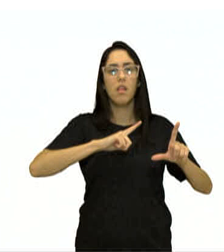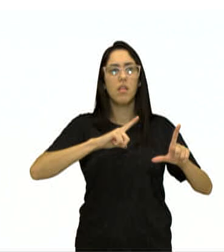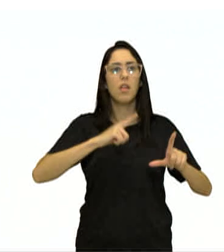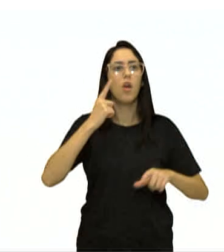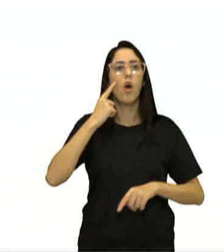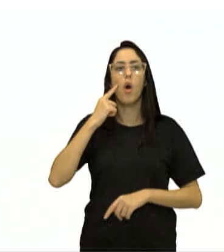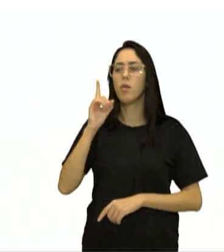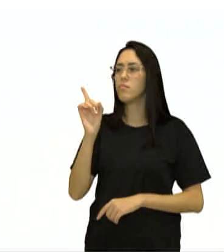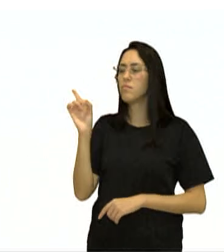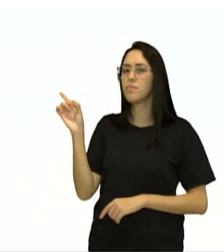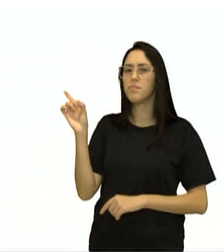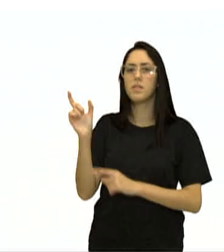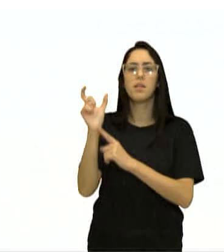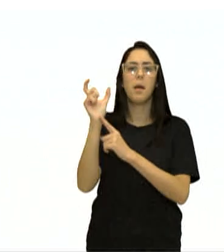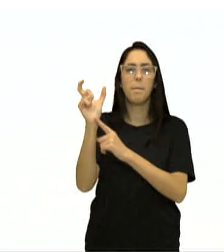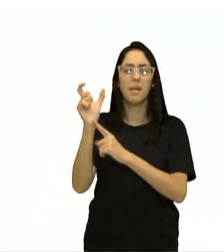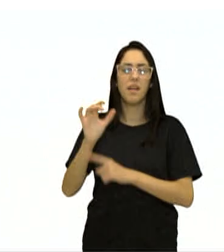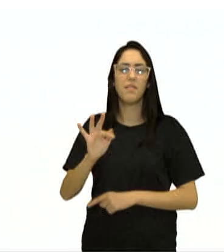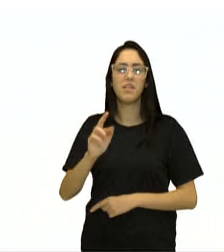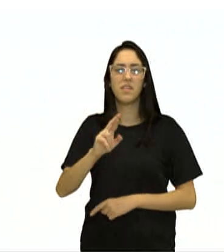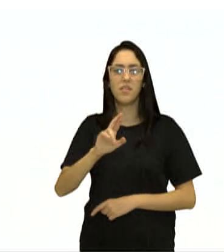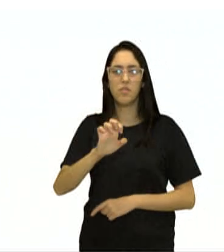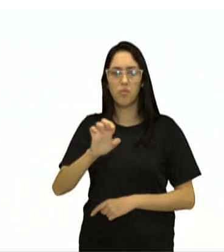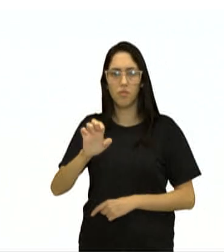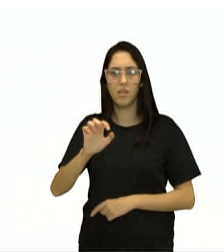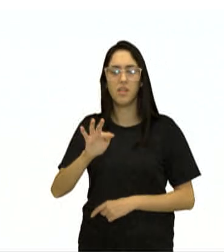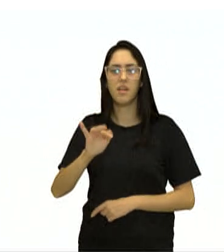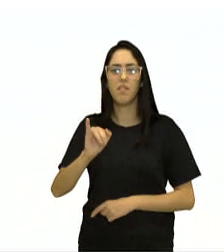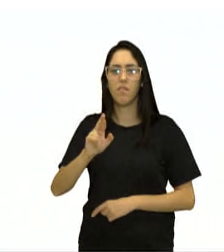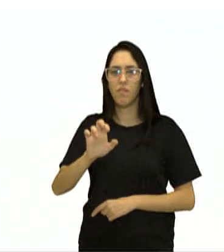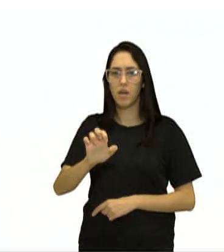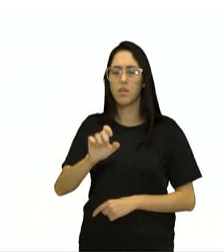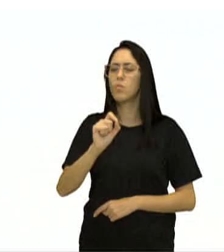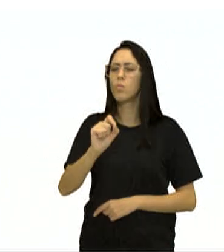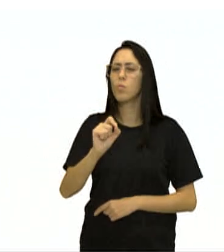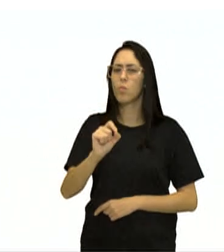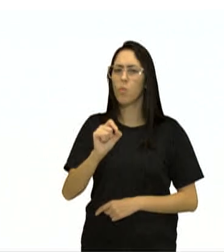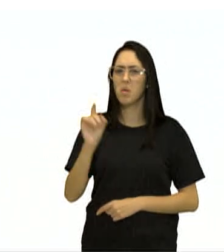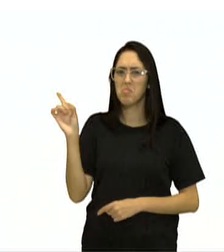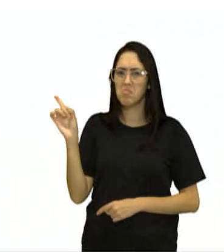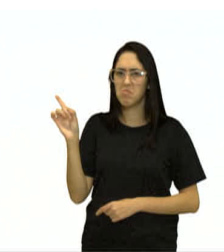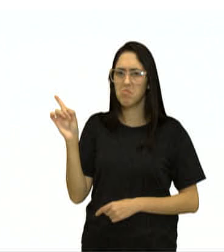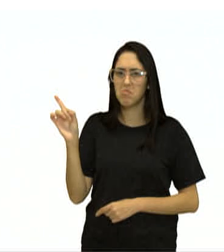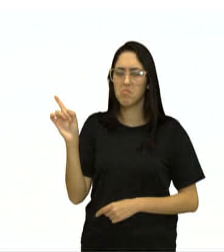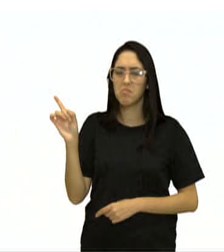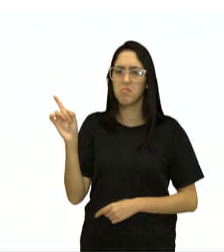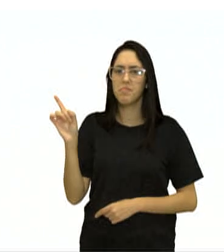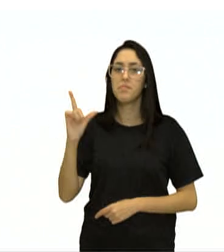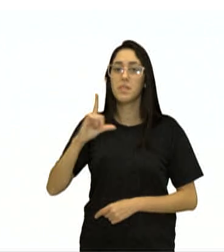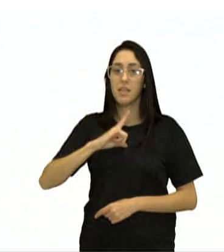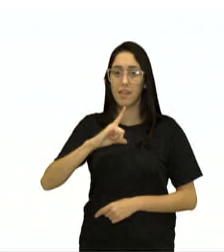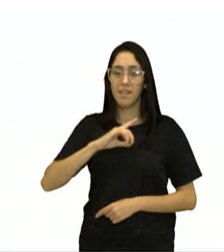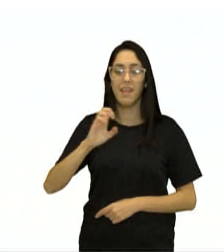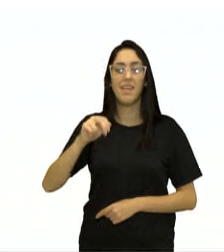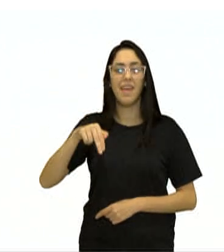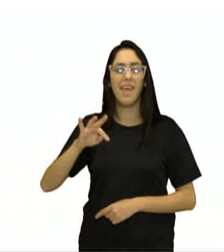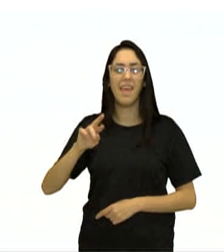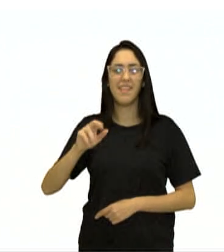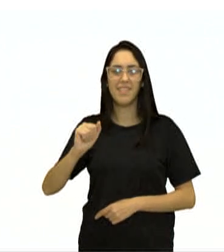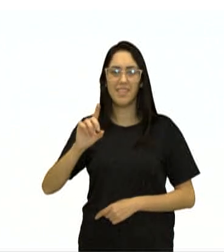eu digitei aqui, procurei o Free Fire. O que é o Free Fire? Daí eu tenho aqui a entrada minha.